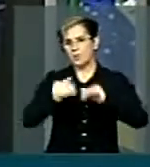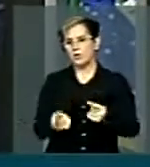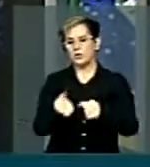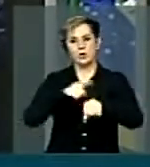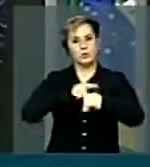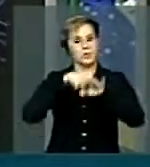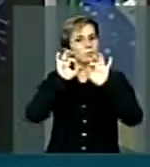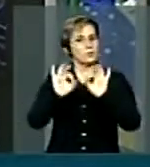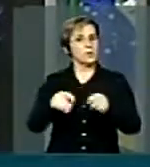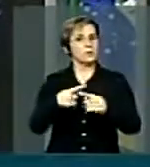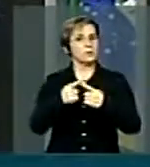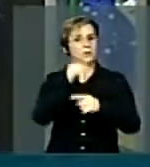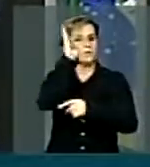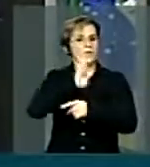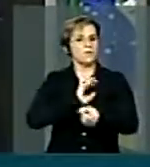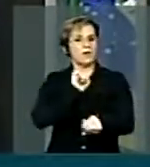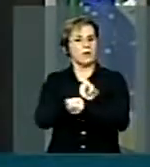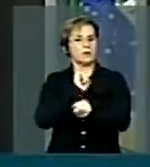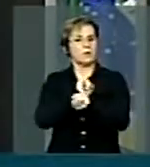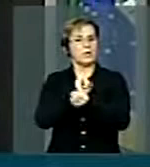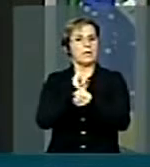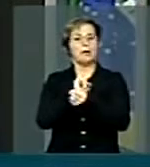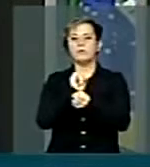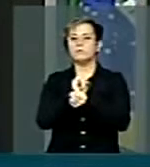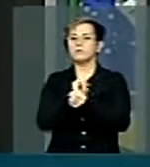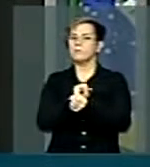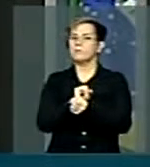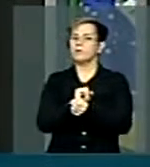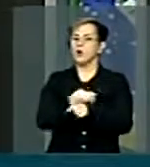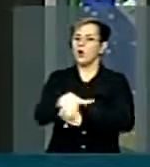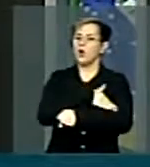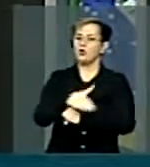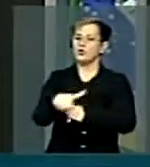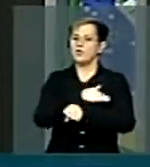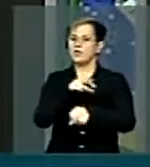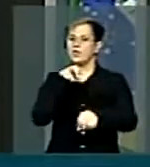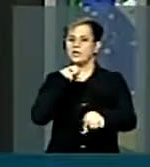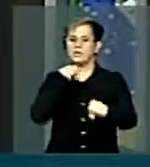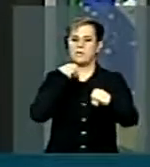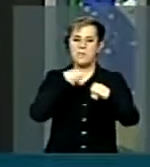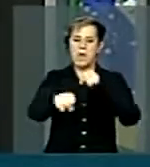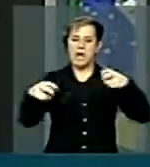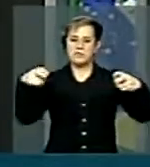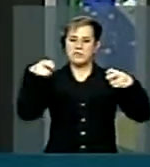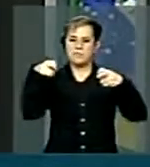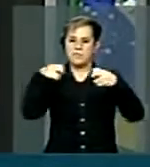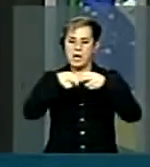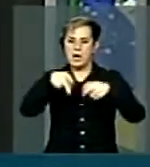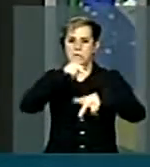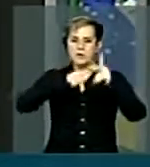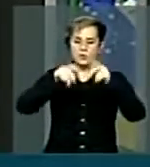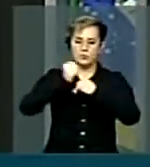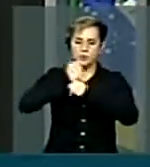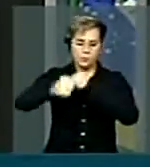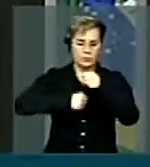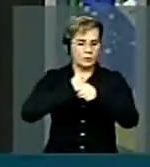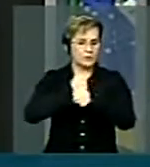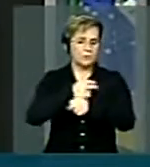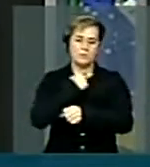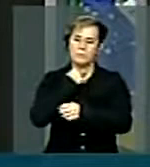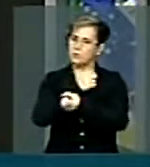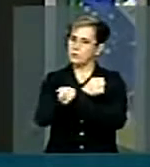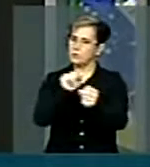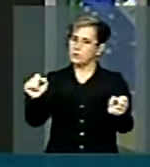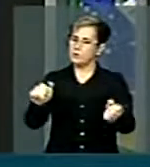tempo, porque o Brasil não pode mais esperar por rodovias que matam milhares brasileiros a cada ano, o presidente Amorito.